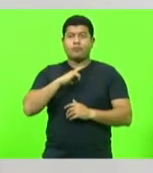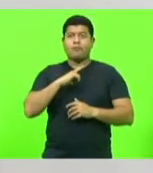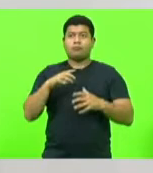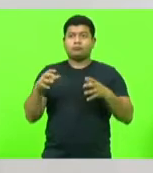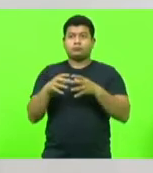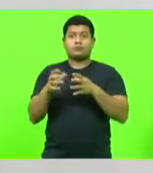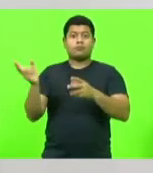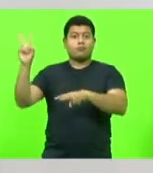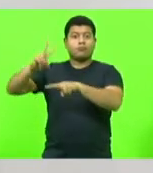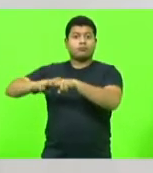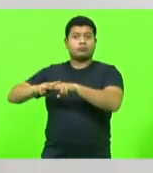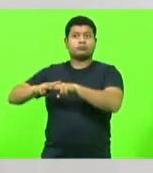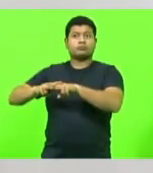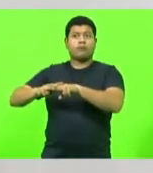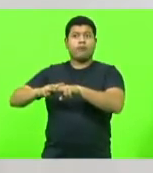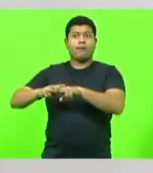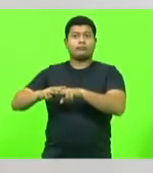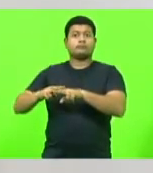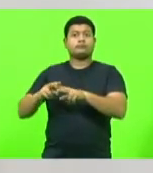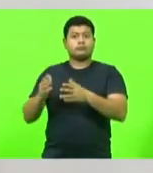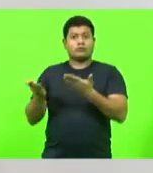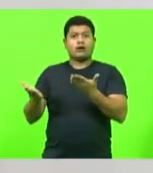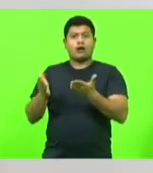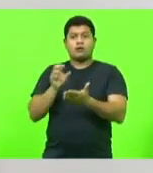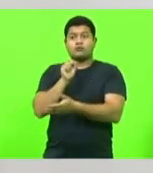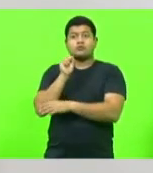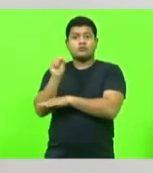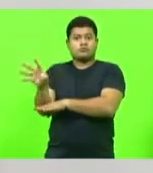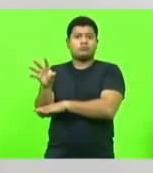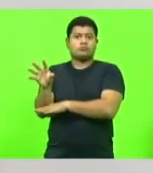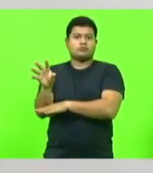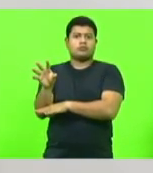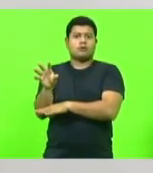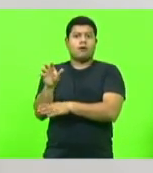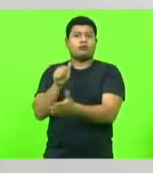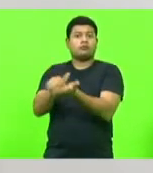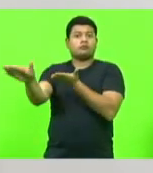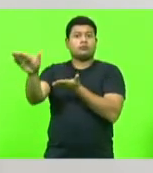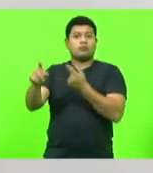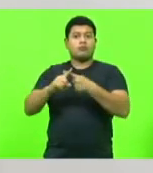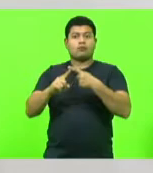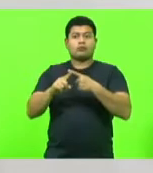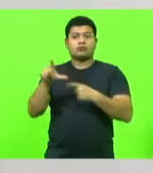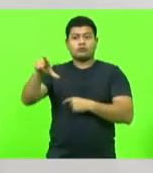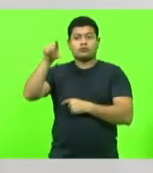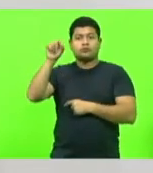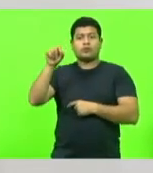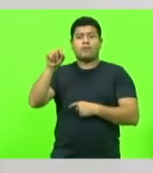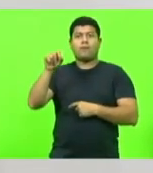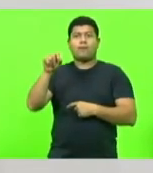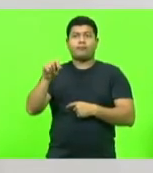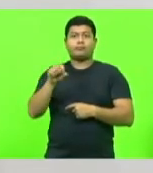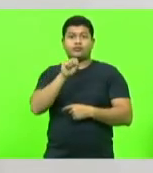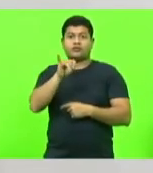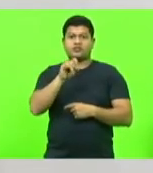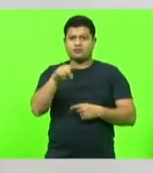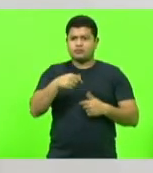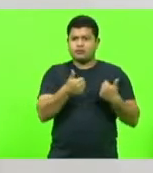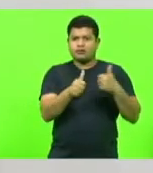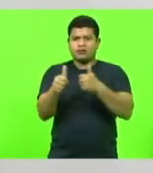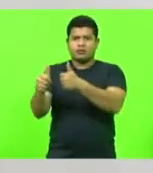preso, perdeu, foi exonerado do trabalho dele, porque escolheu um lado, se isso não é perseguição política,